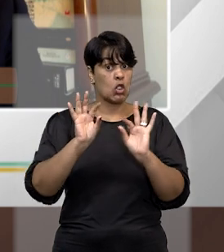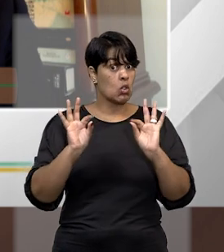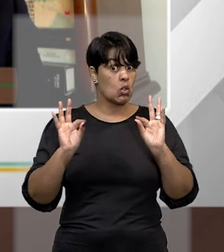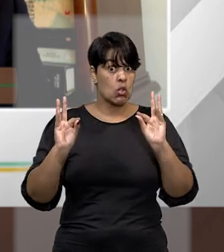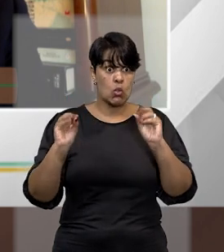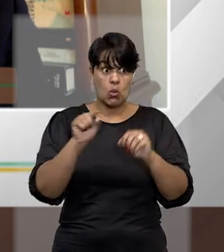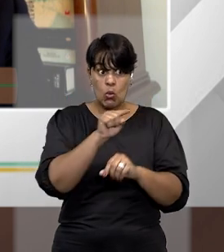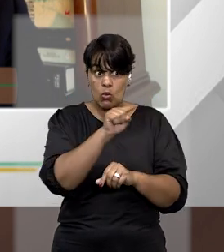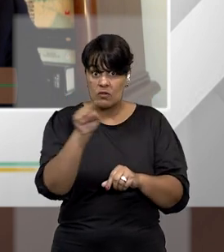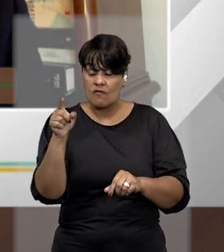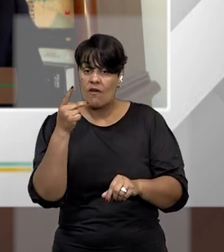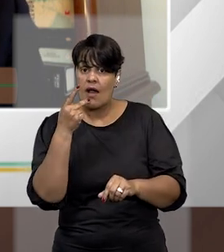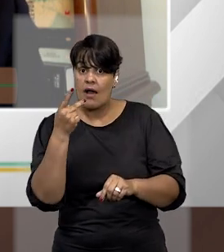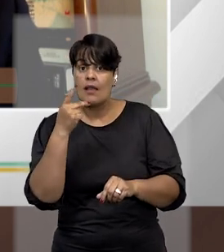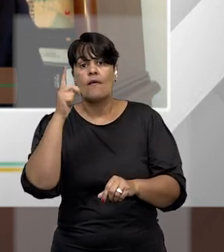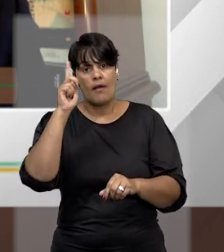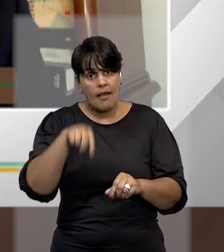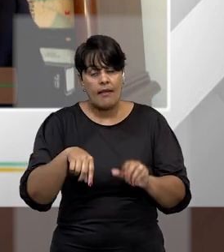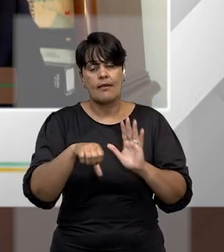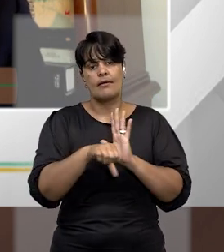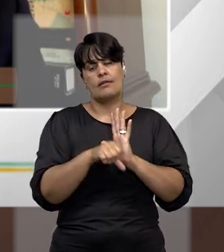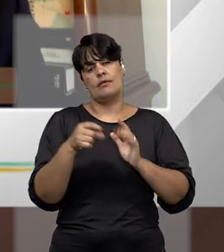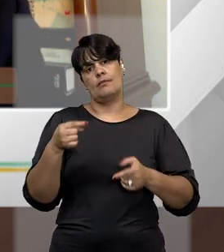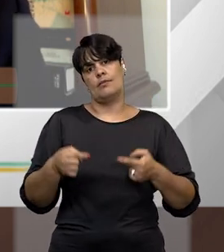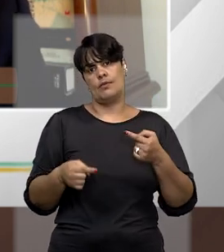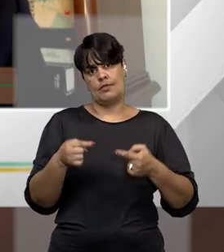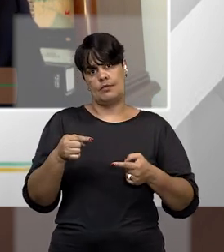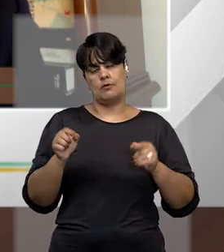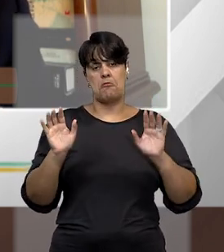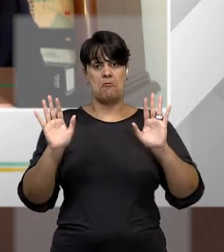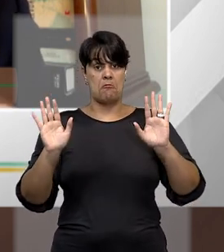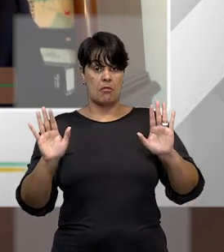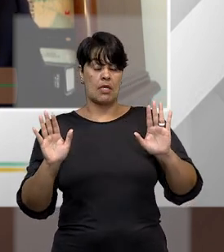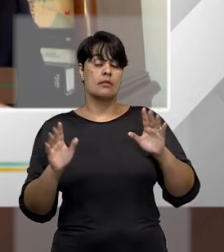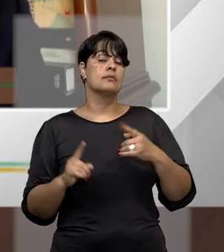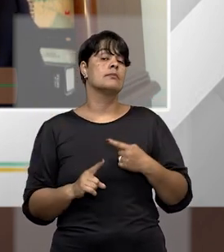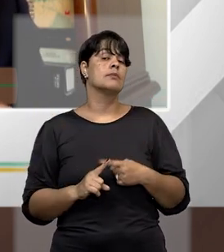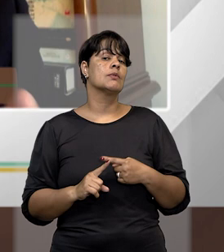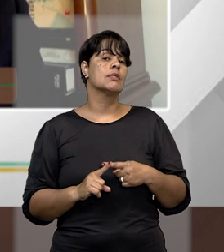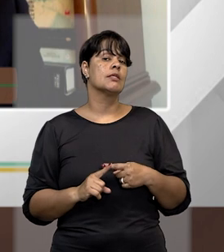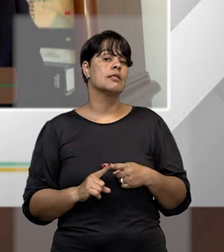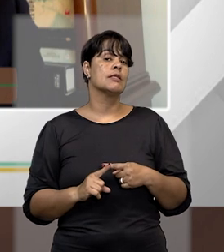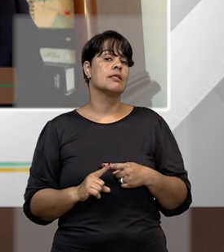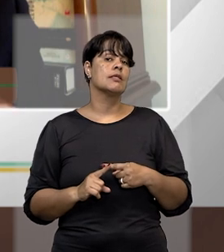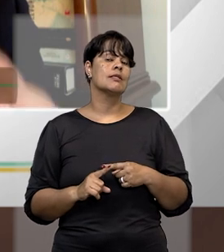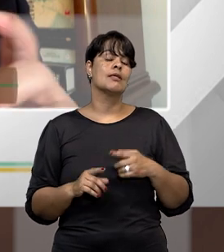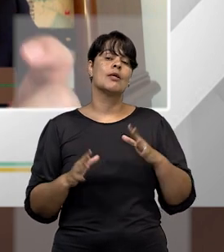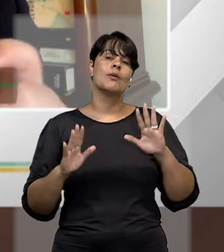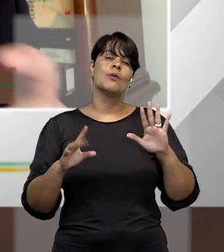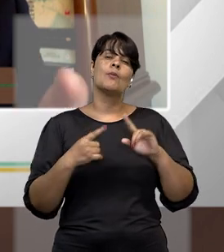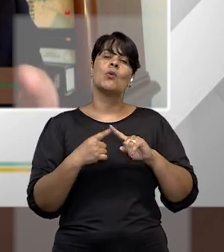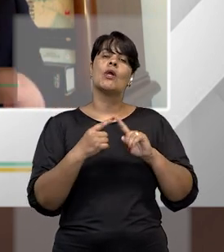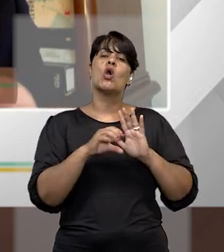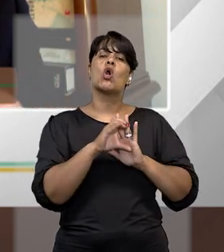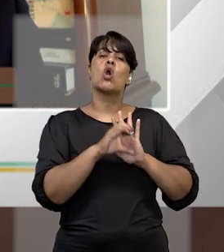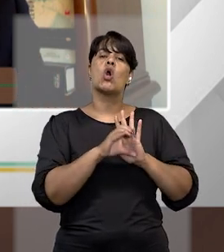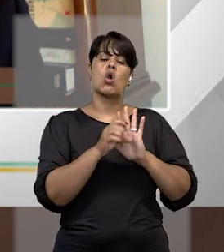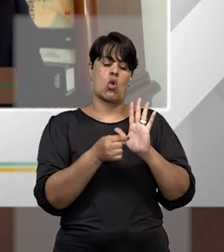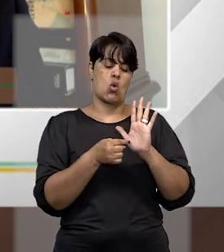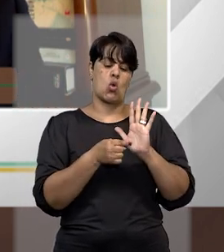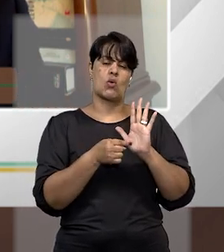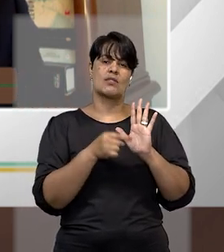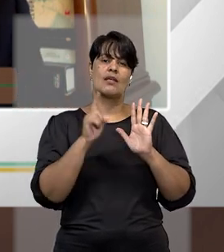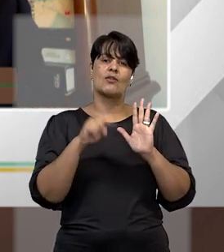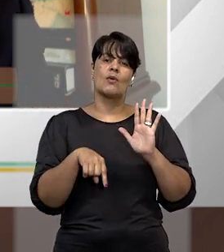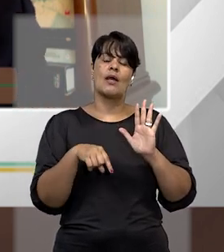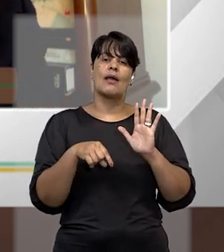quê? Embora eu discorde. Por quê? Porque normalmente se conceitua crime político a partir de algumas premissas, uma delas